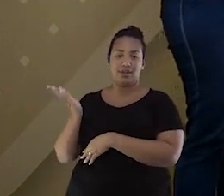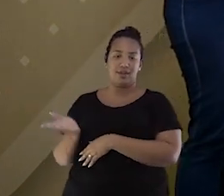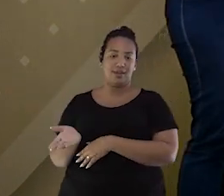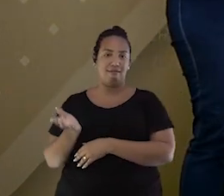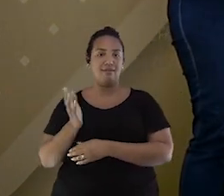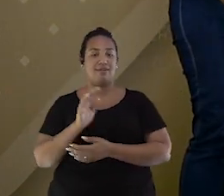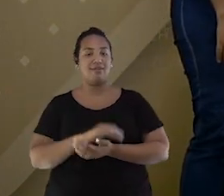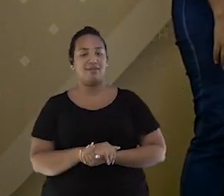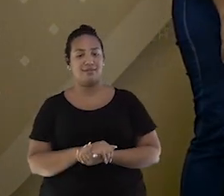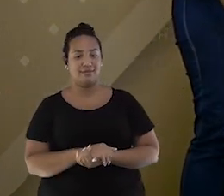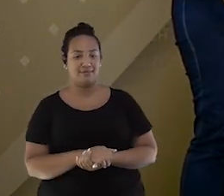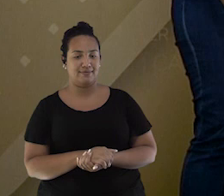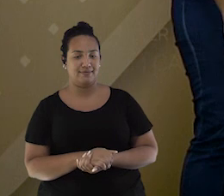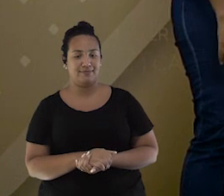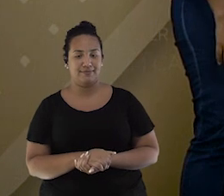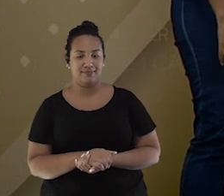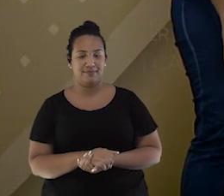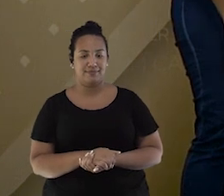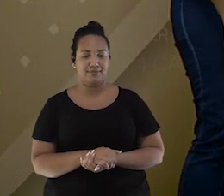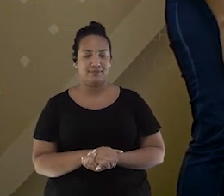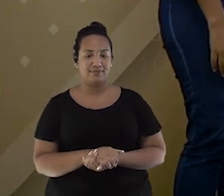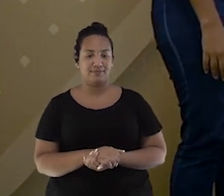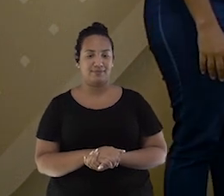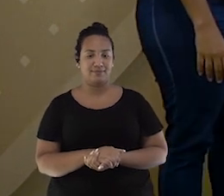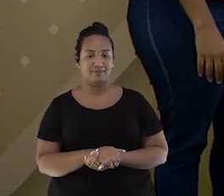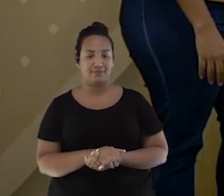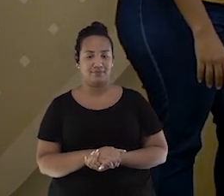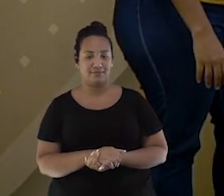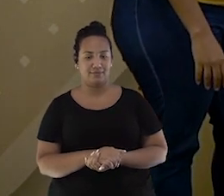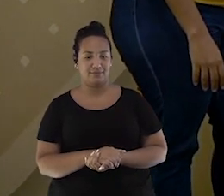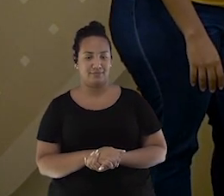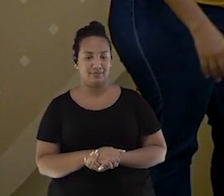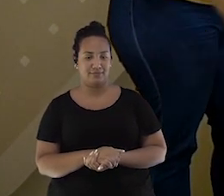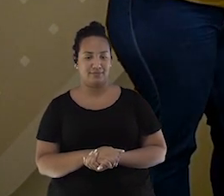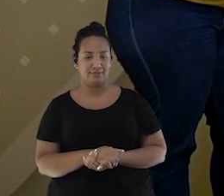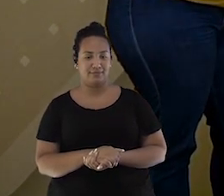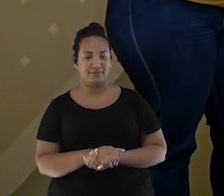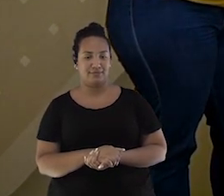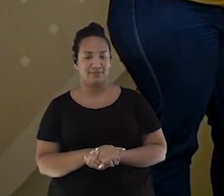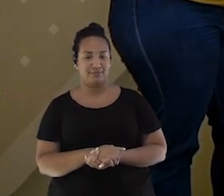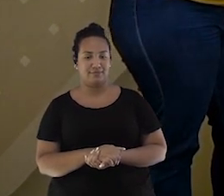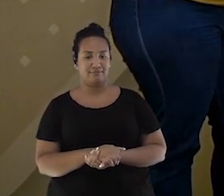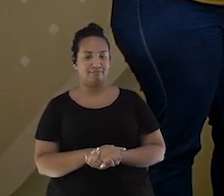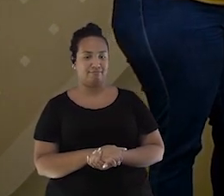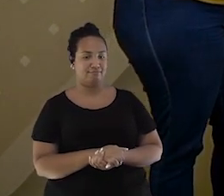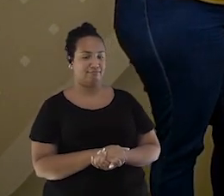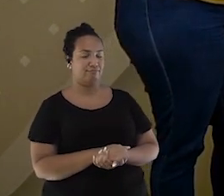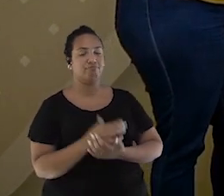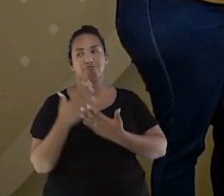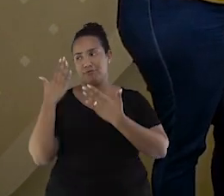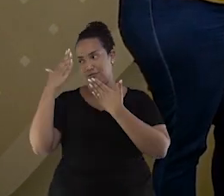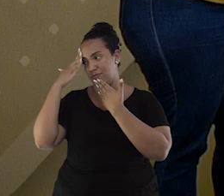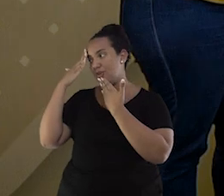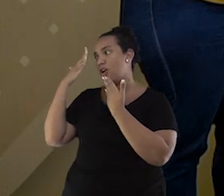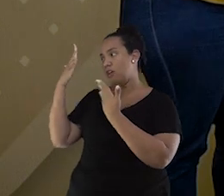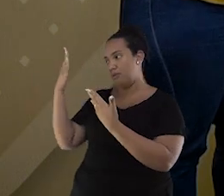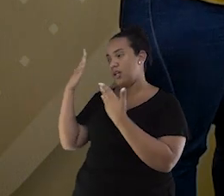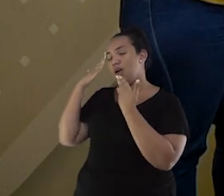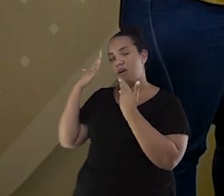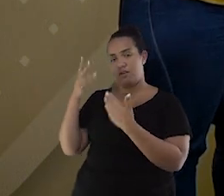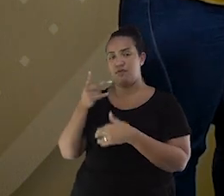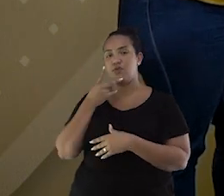Eu ia acertar. acertar. Faz o X aqui, porque eu acertei na água também. Obrigada, Marinha da Beatriz. Então,